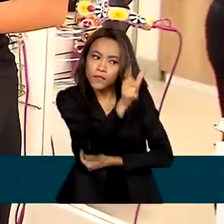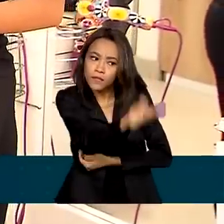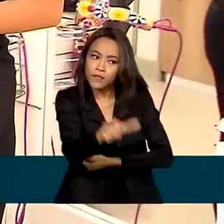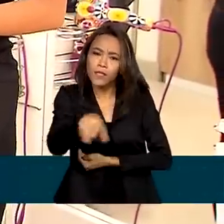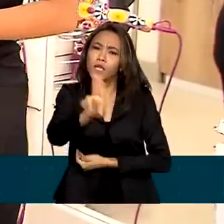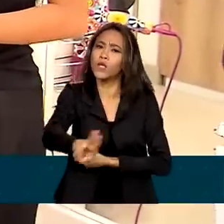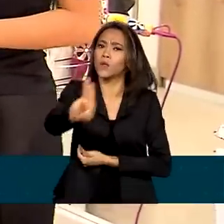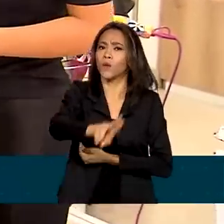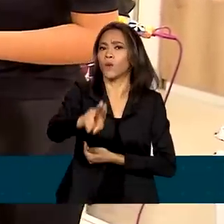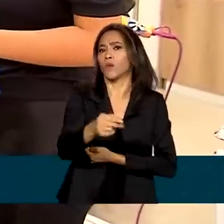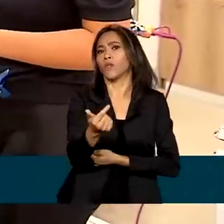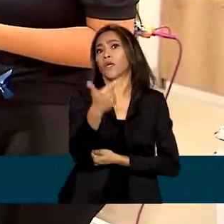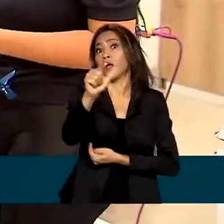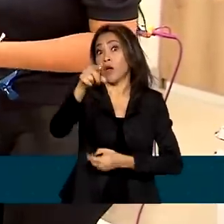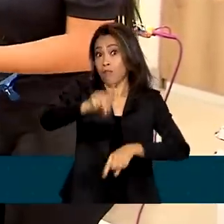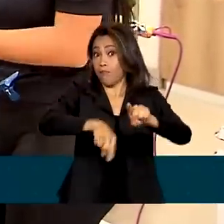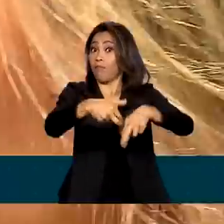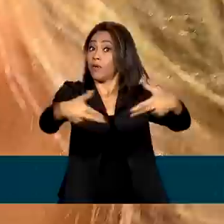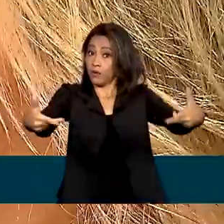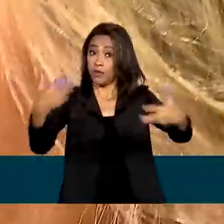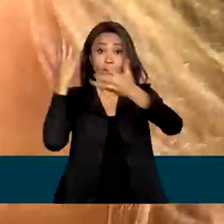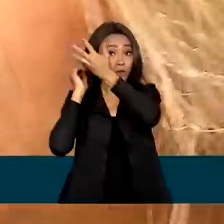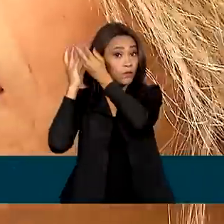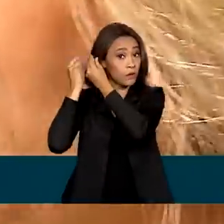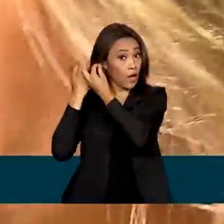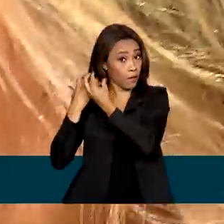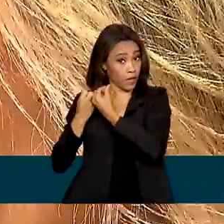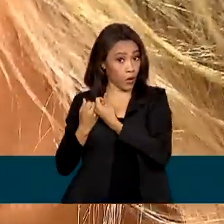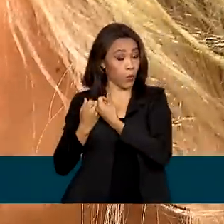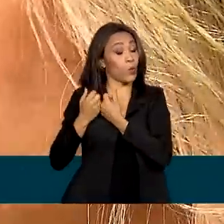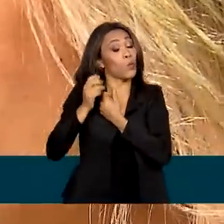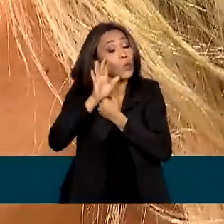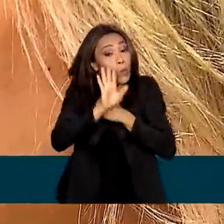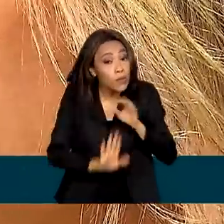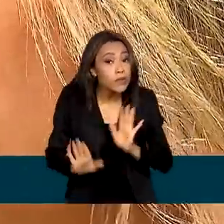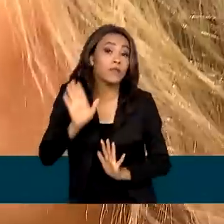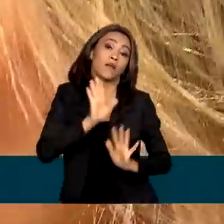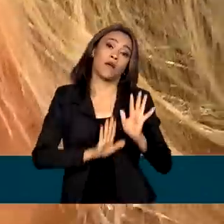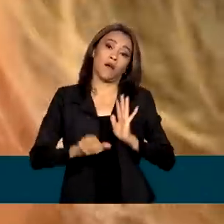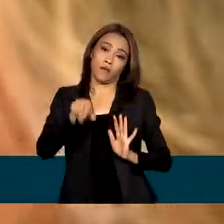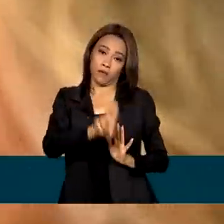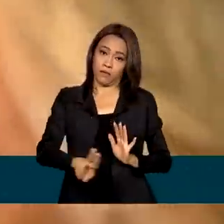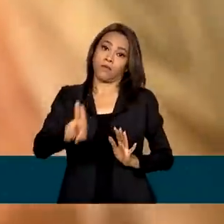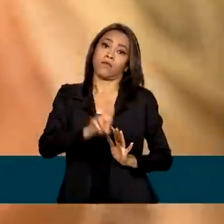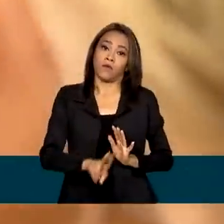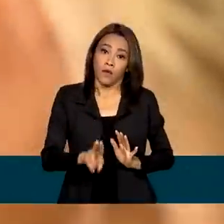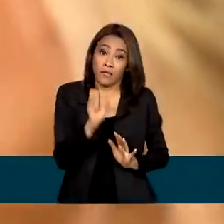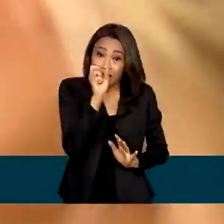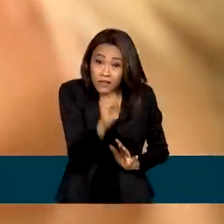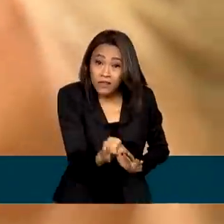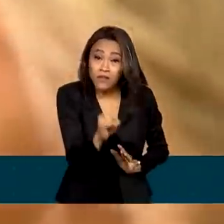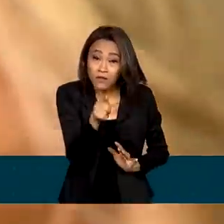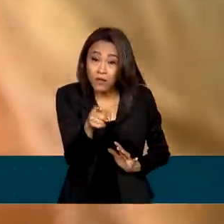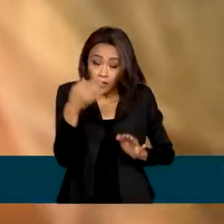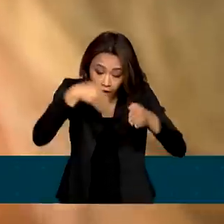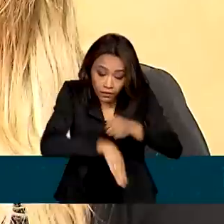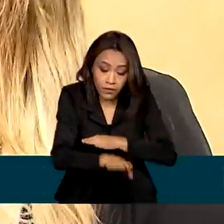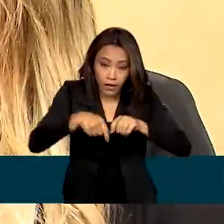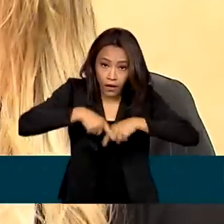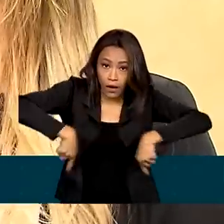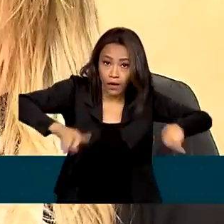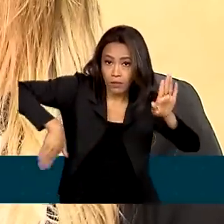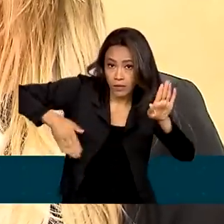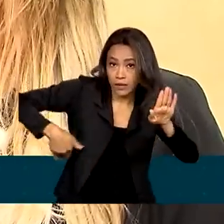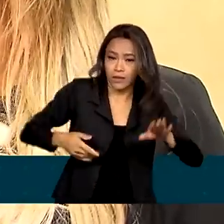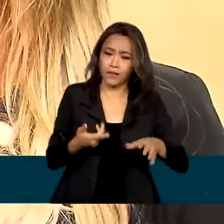que usam produtos químicos no cabelo. Todo cuidado é pouco, ainda mais se for entrar na piscina. A